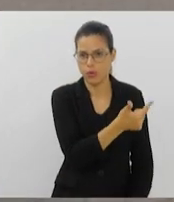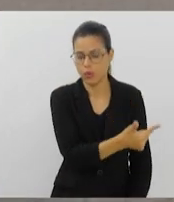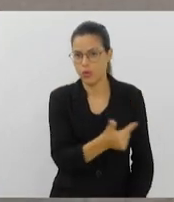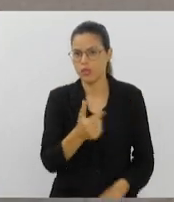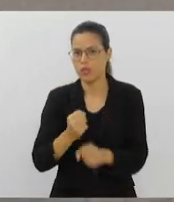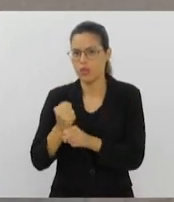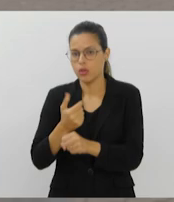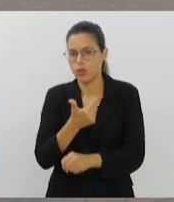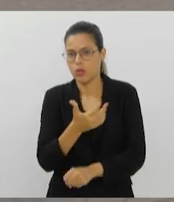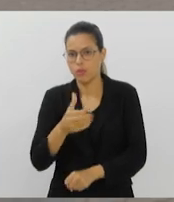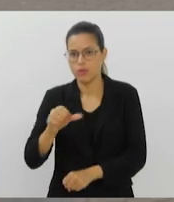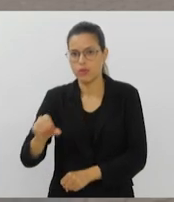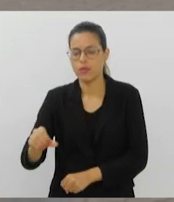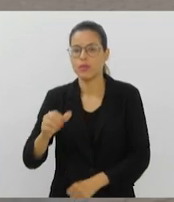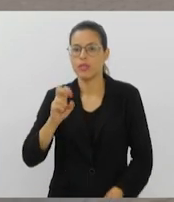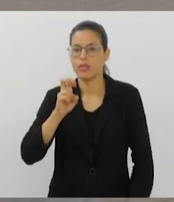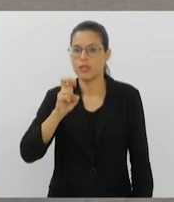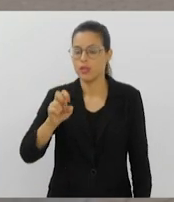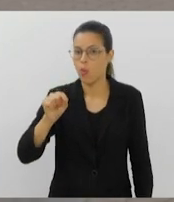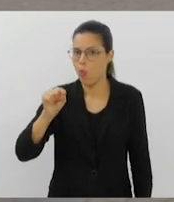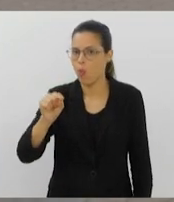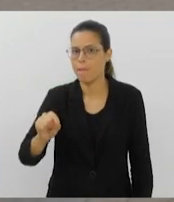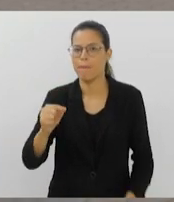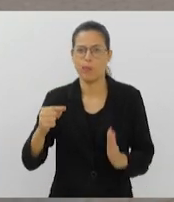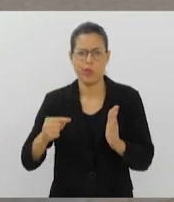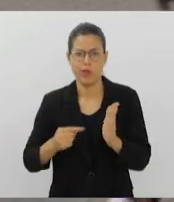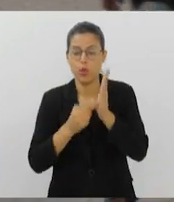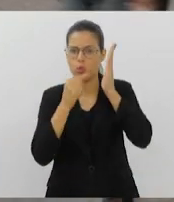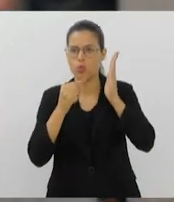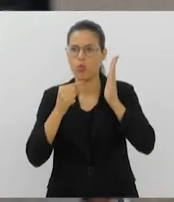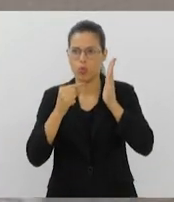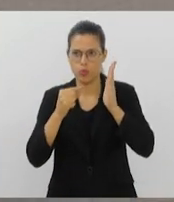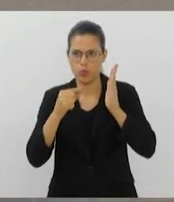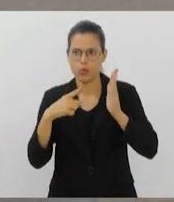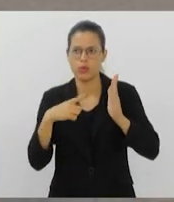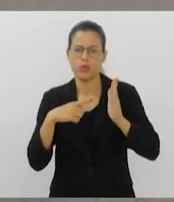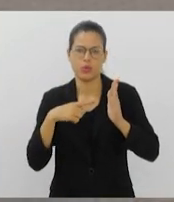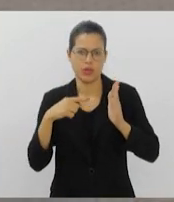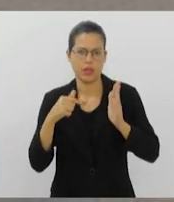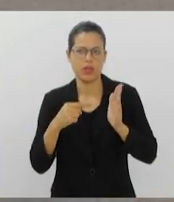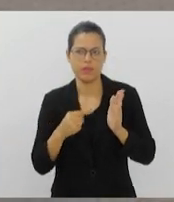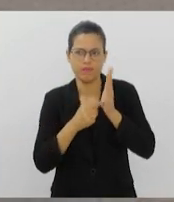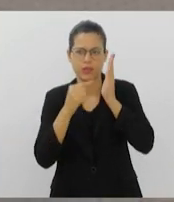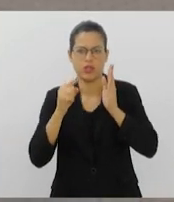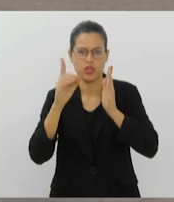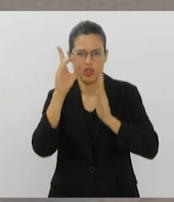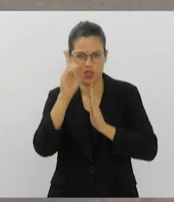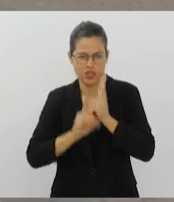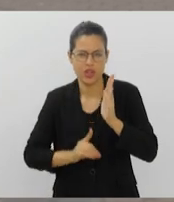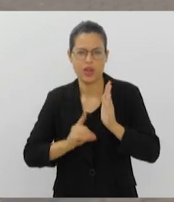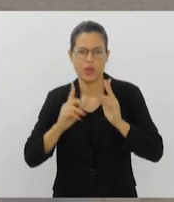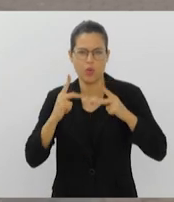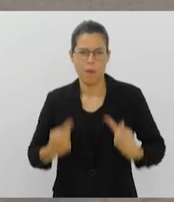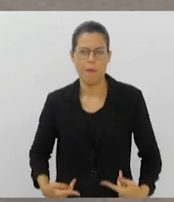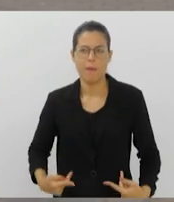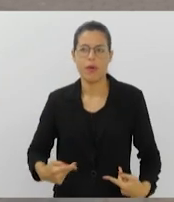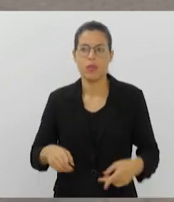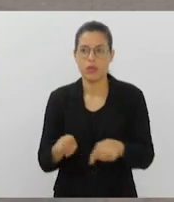foram registradas 5.125 denúncias através do DISC Direitos Humanos, mais conhecido como DISC-100, e também